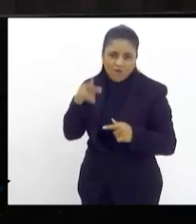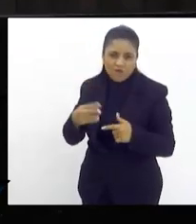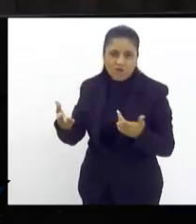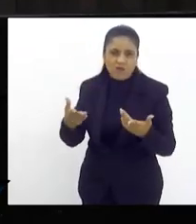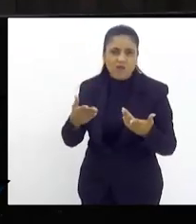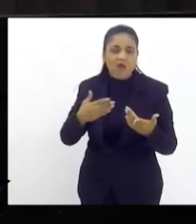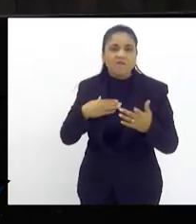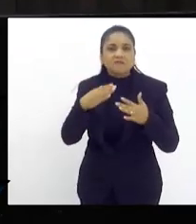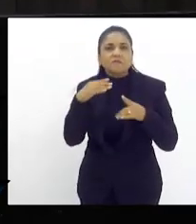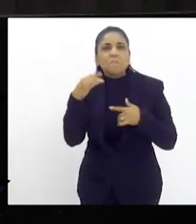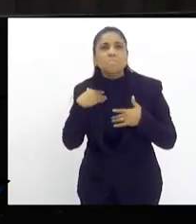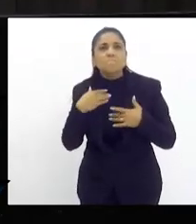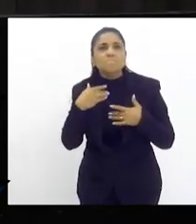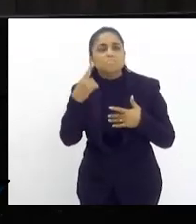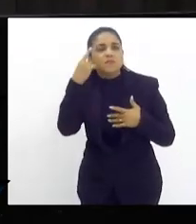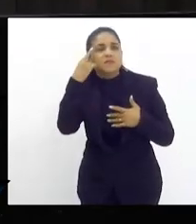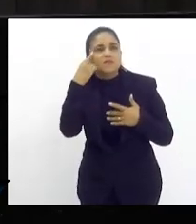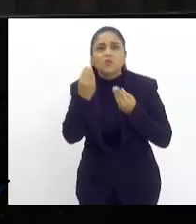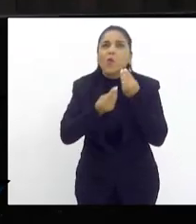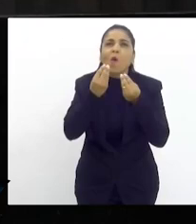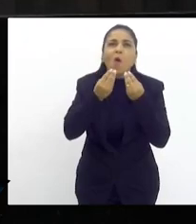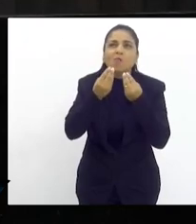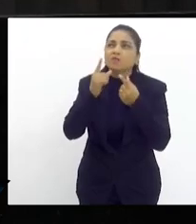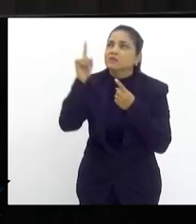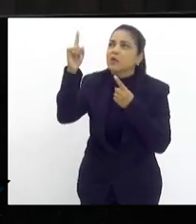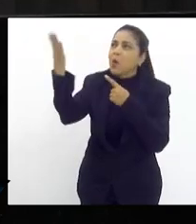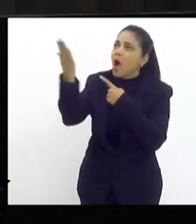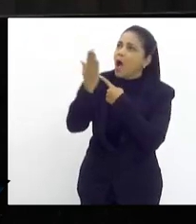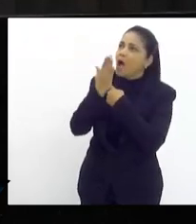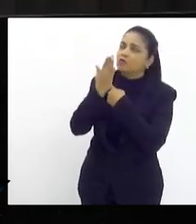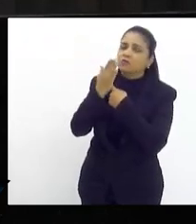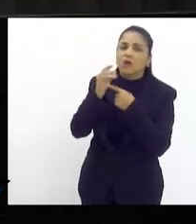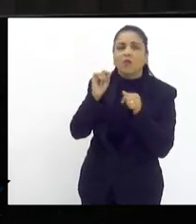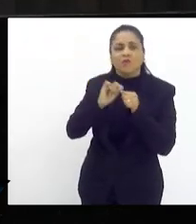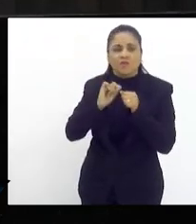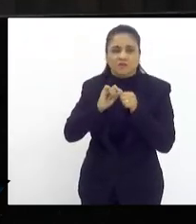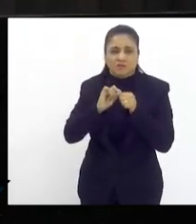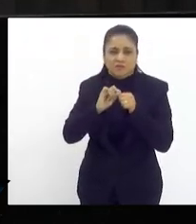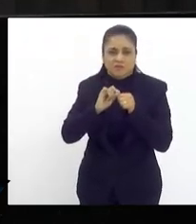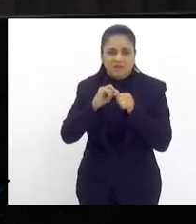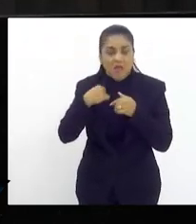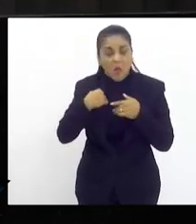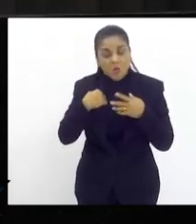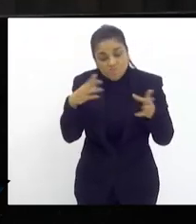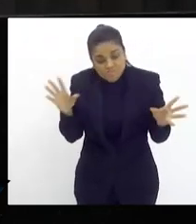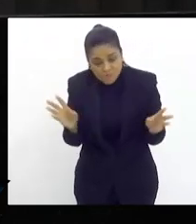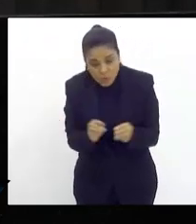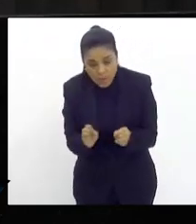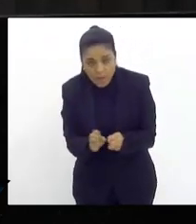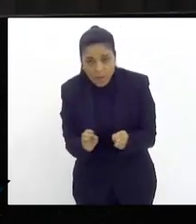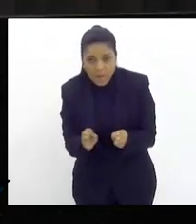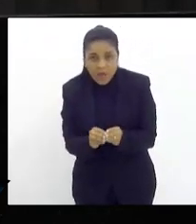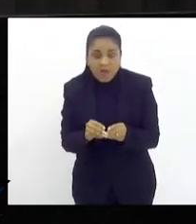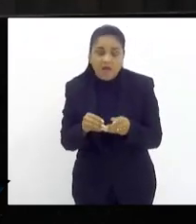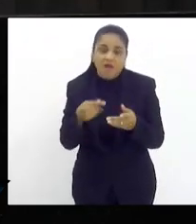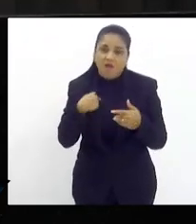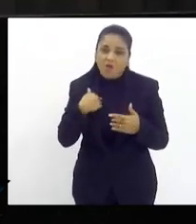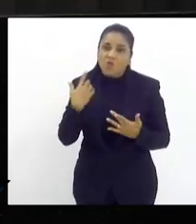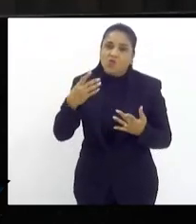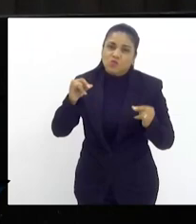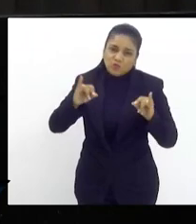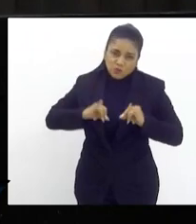o que poderia fazer e dizer a vocês terminando aqui que o meu tempo acabou dizer aos senhores como dói